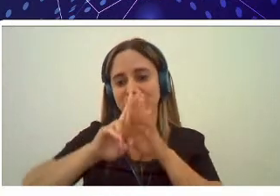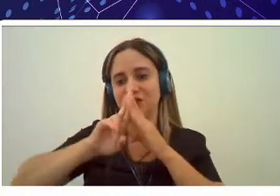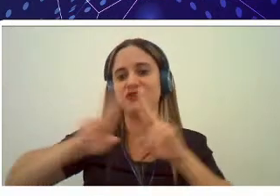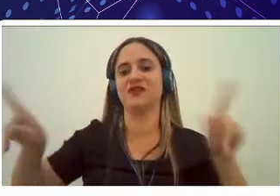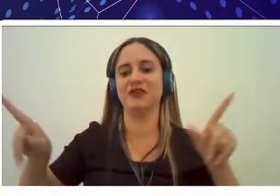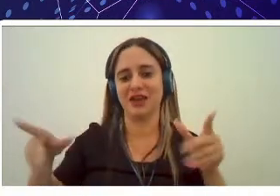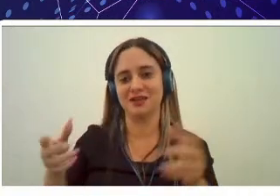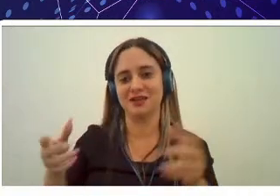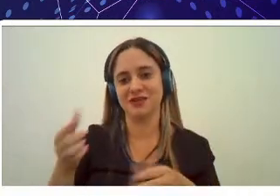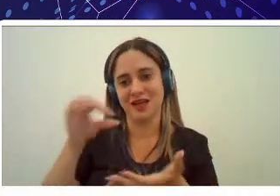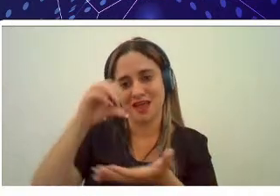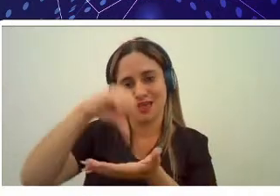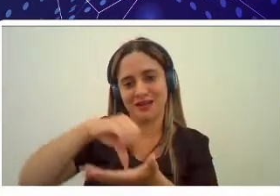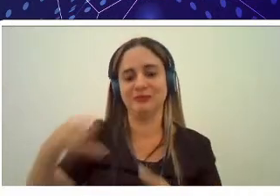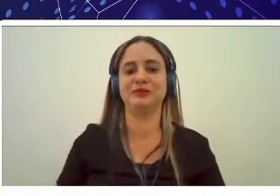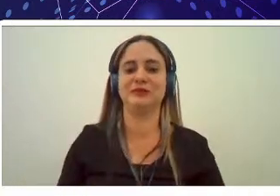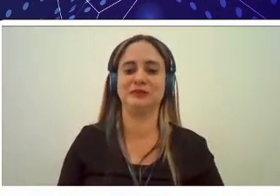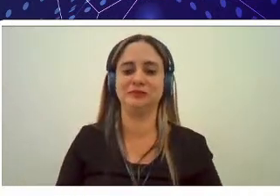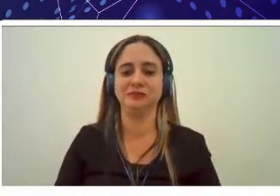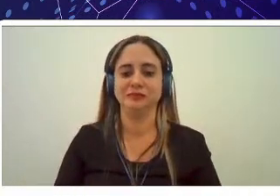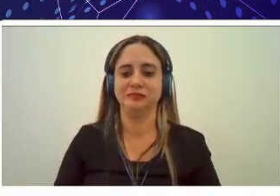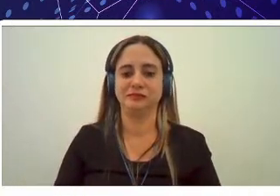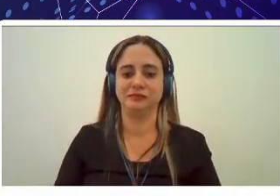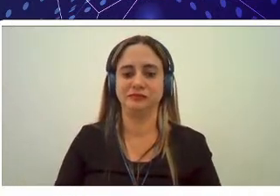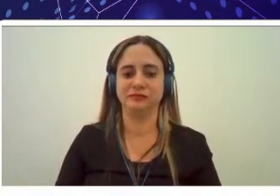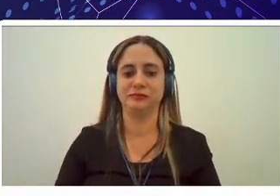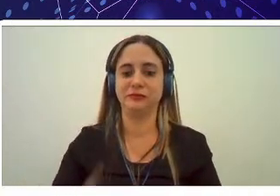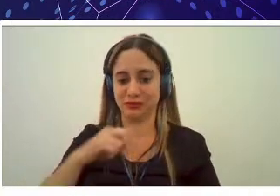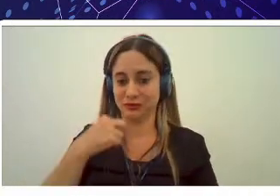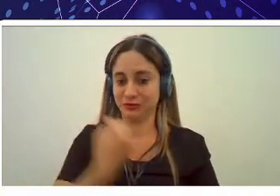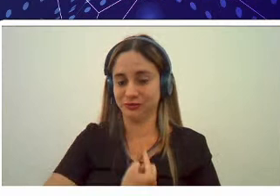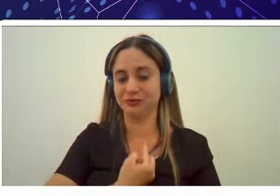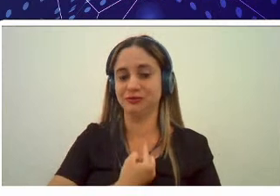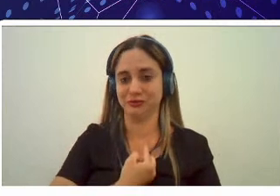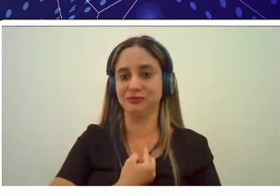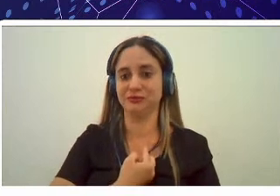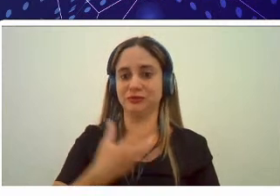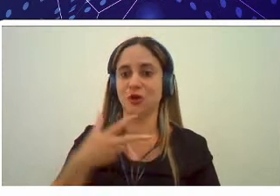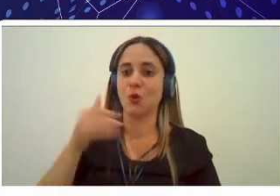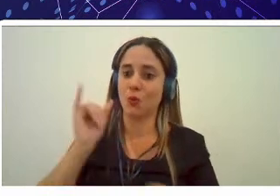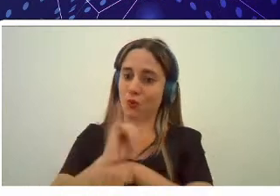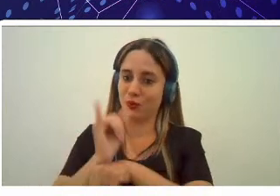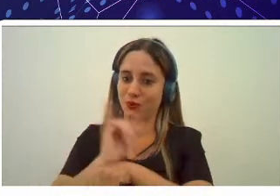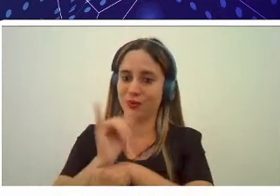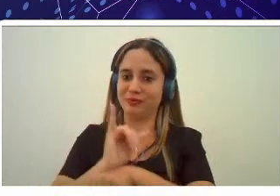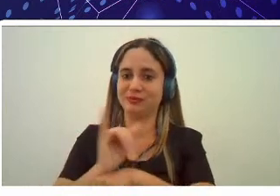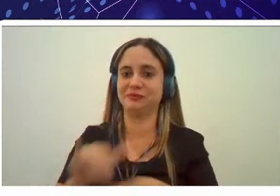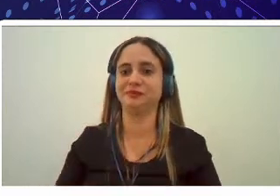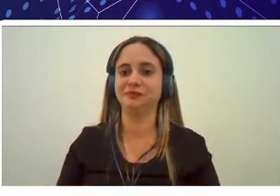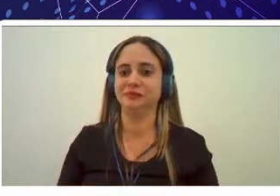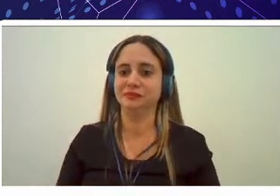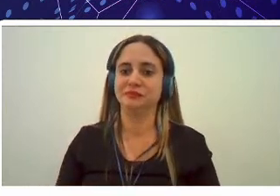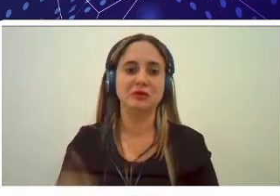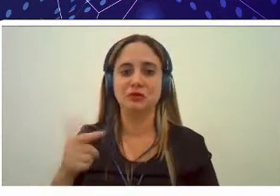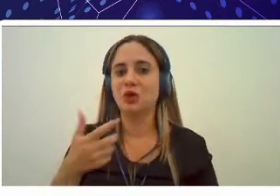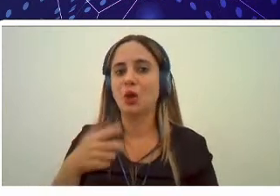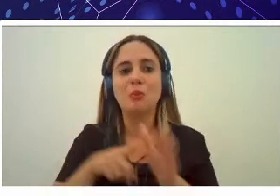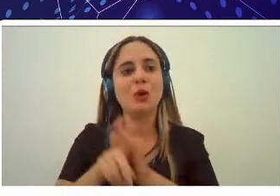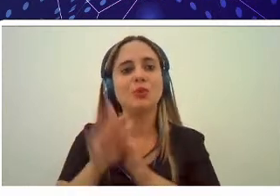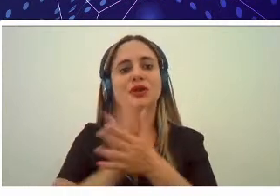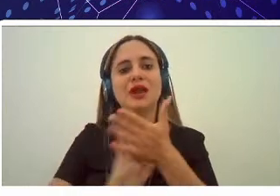campos do nosso canal no Youtube não houve nenhuma pergunta